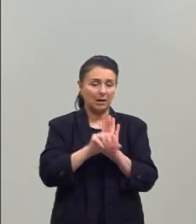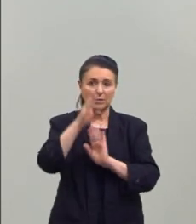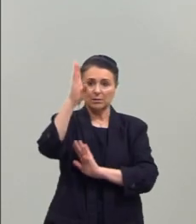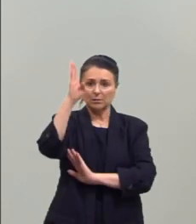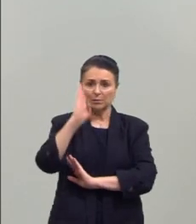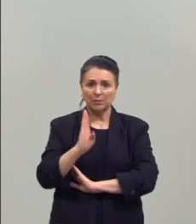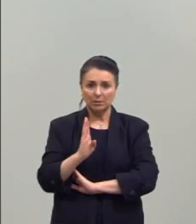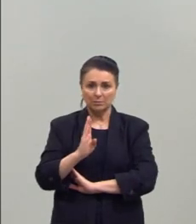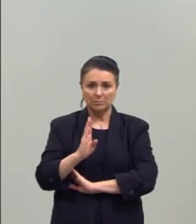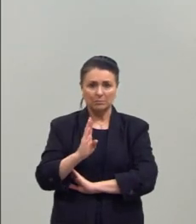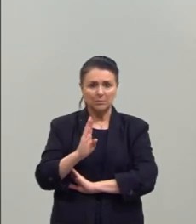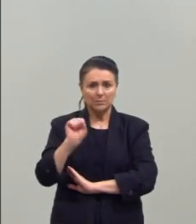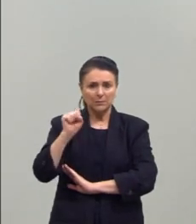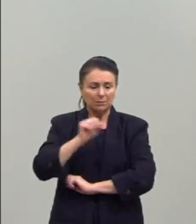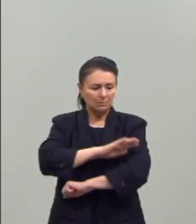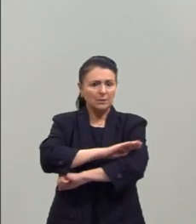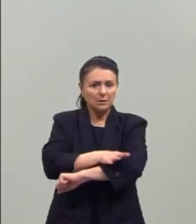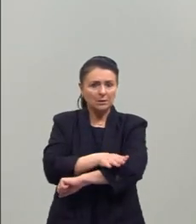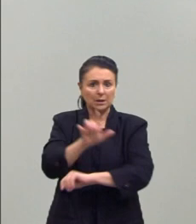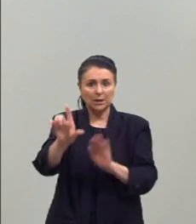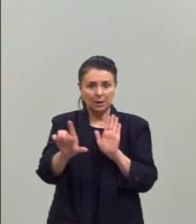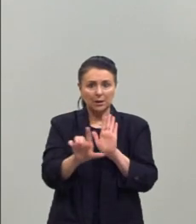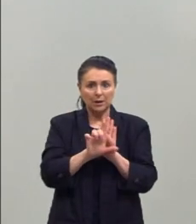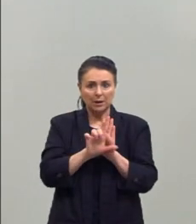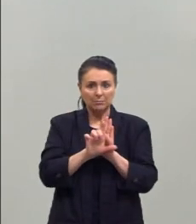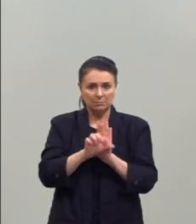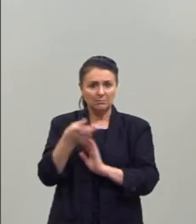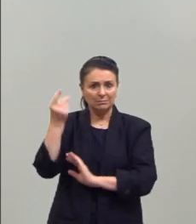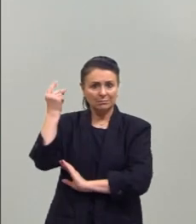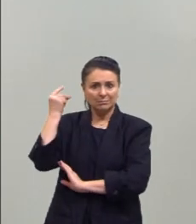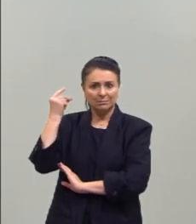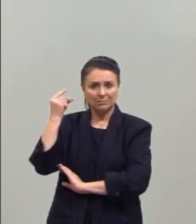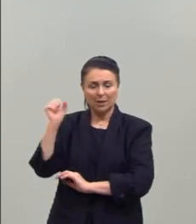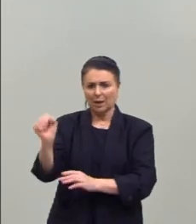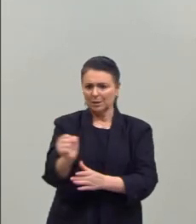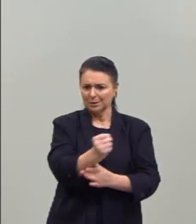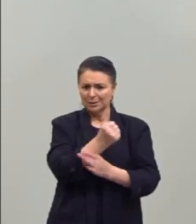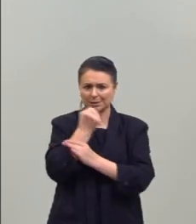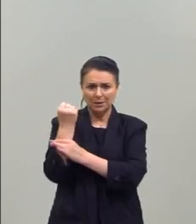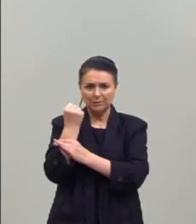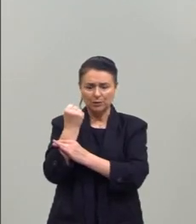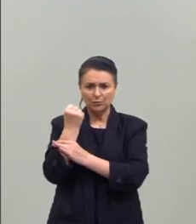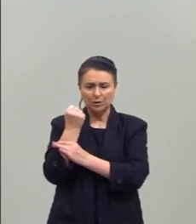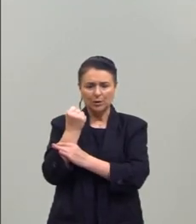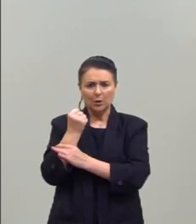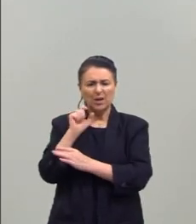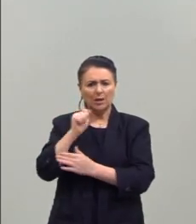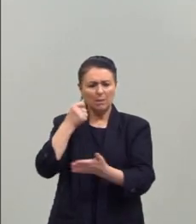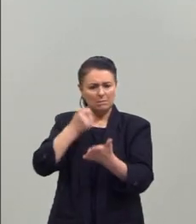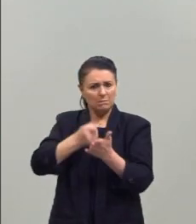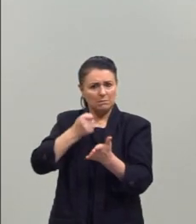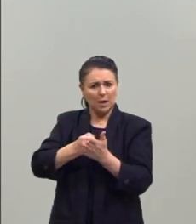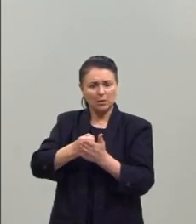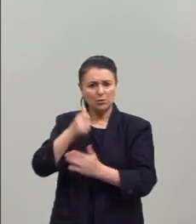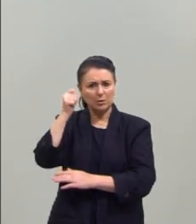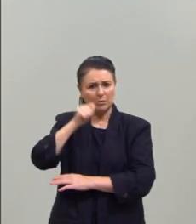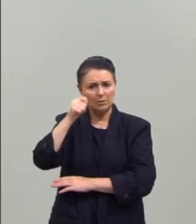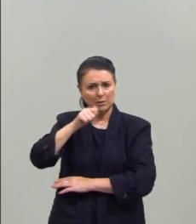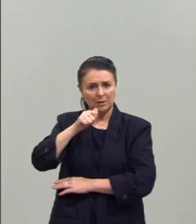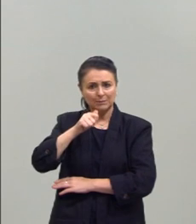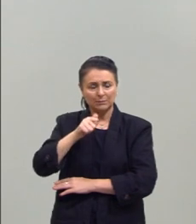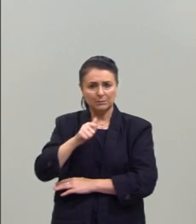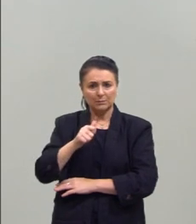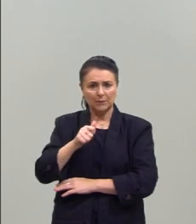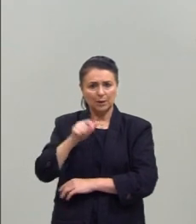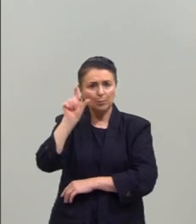racistas. As leis brasileiras, elas defendiam os agressores de mulheres, até pouquíssimo tempo